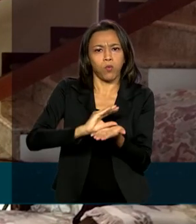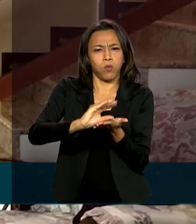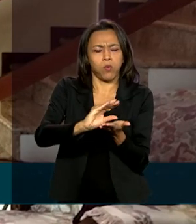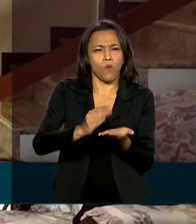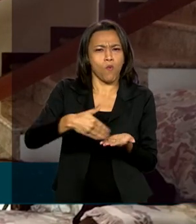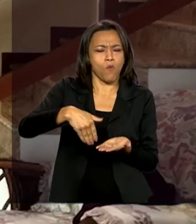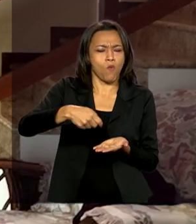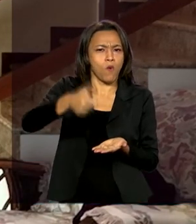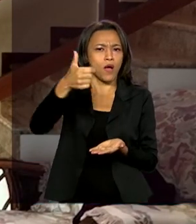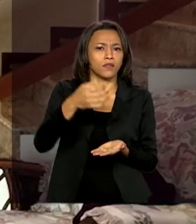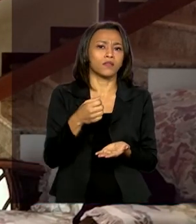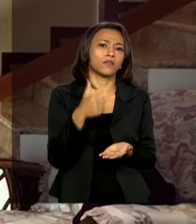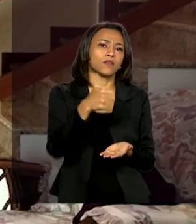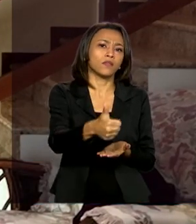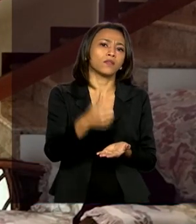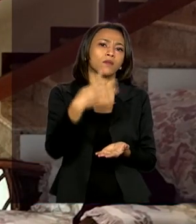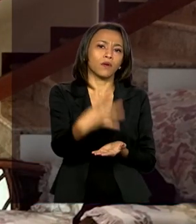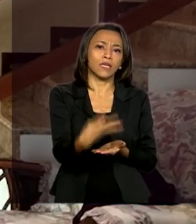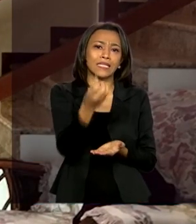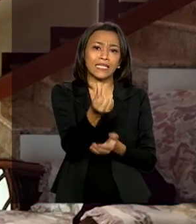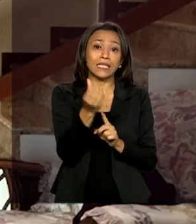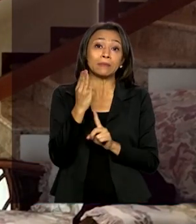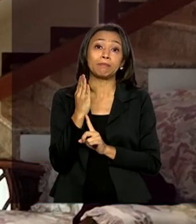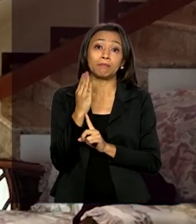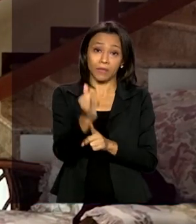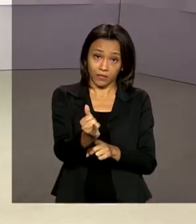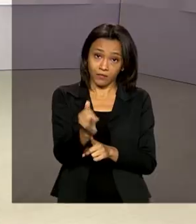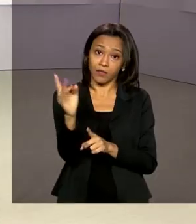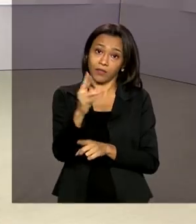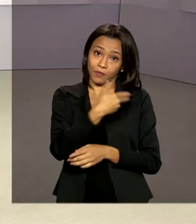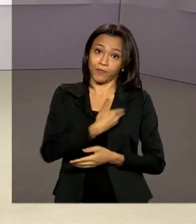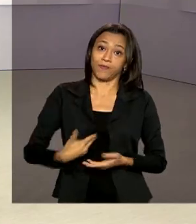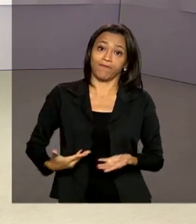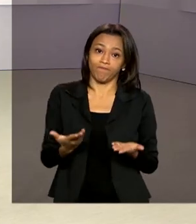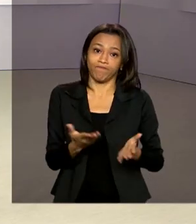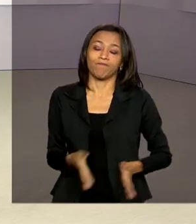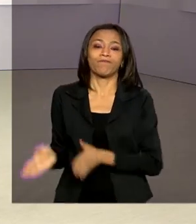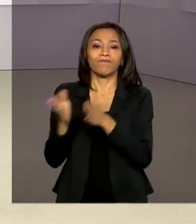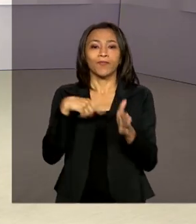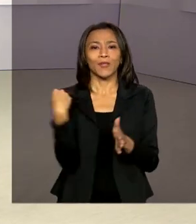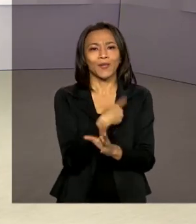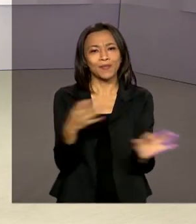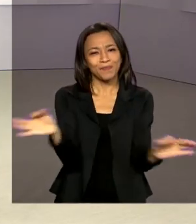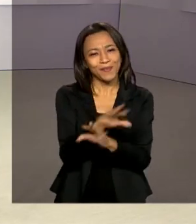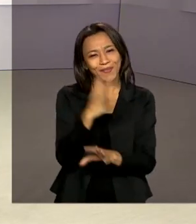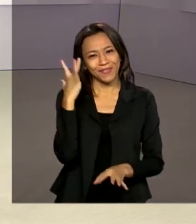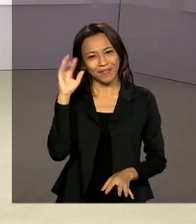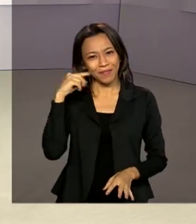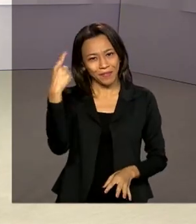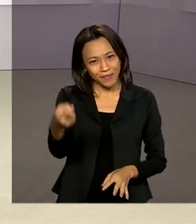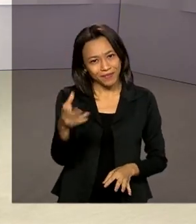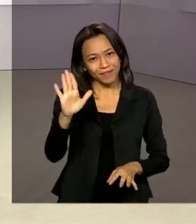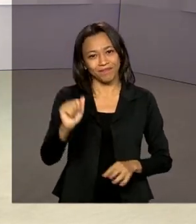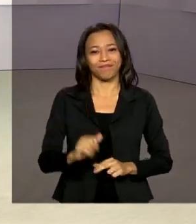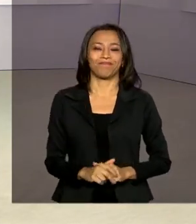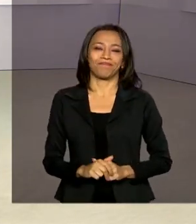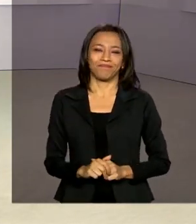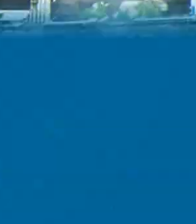146 bilhões de reais. A gente fica por aqui. Até a próxima edição.